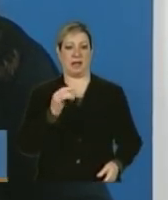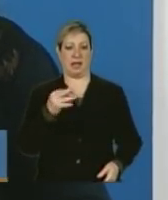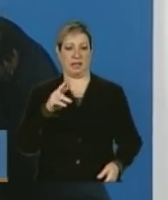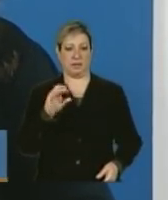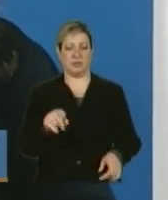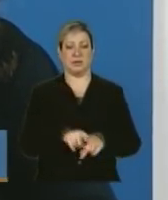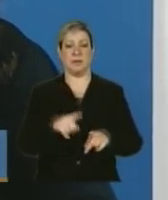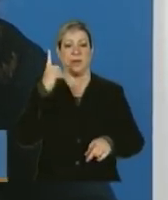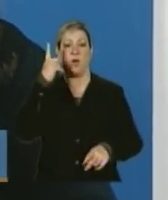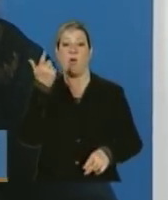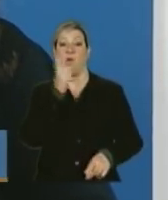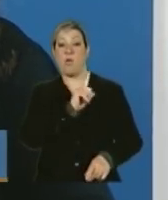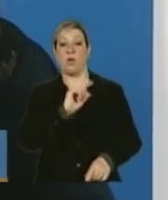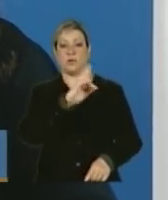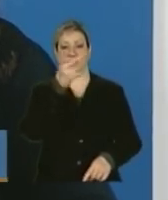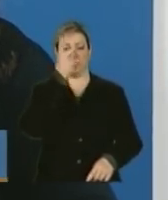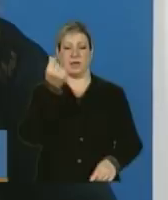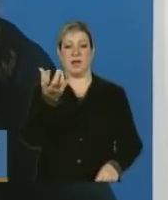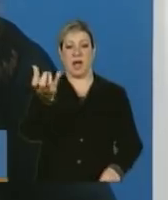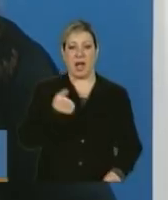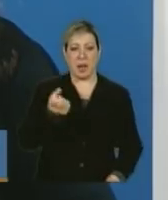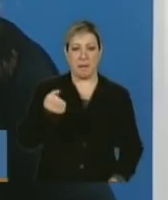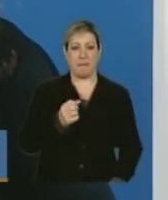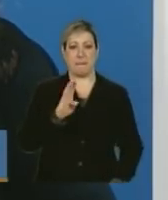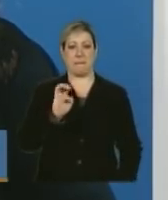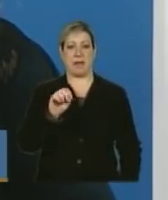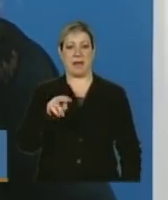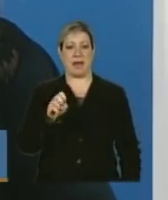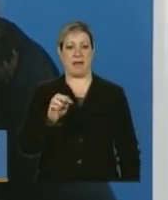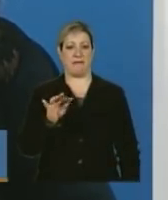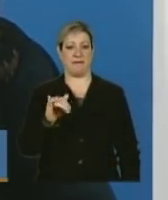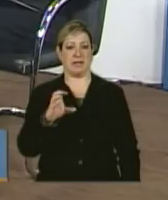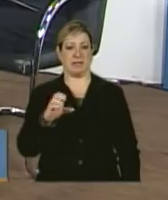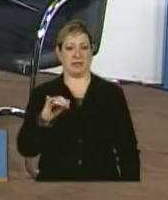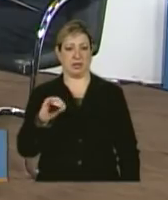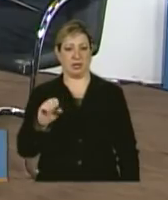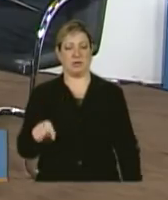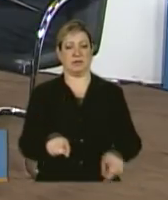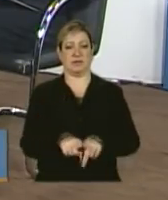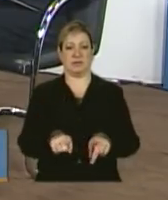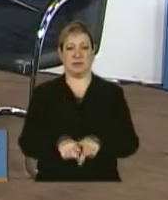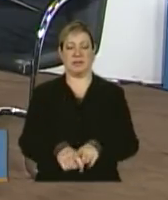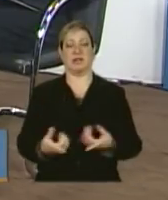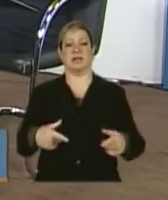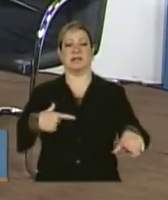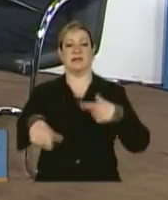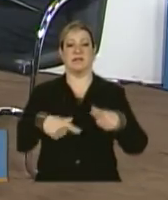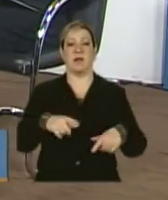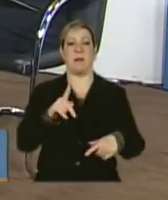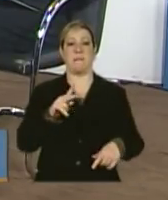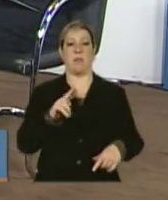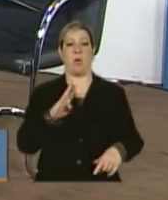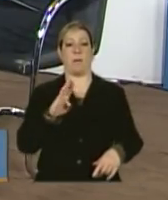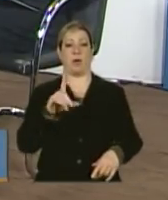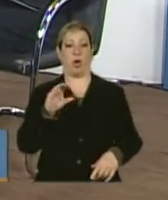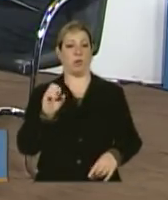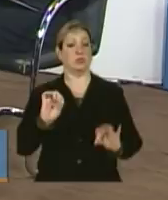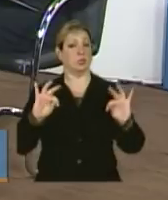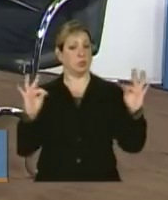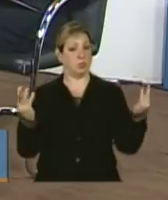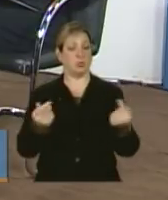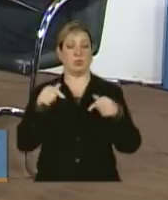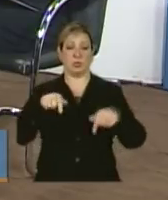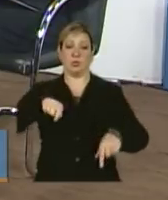benefícios pela população mais vulnerável e a busca ativa para acesso a diversos serviços públicos. Então, tudo isso é busca